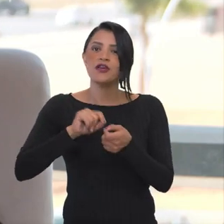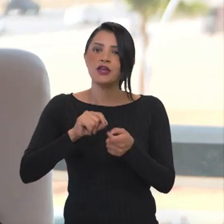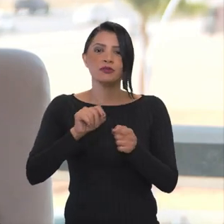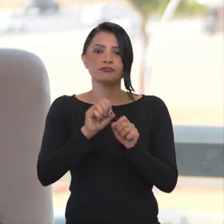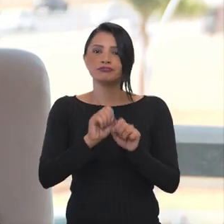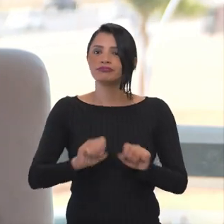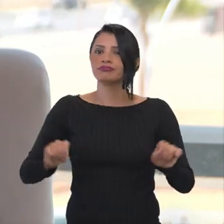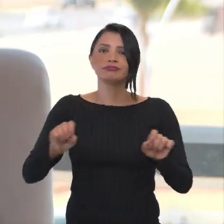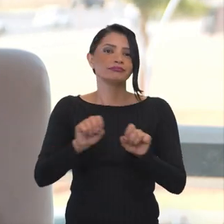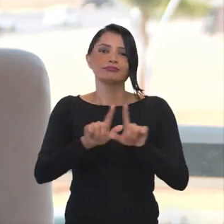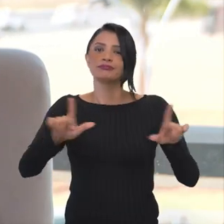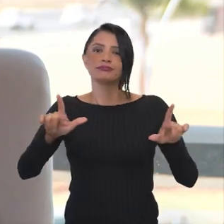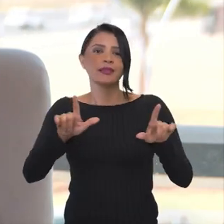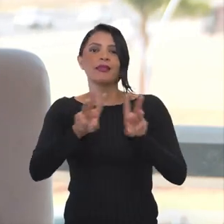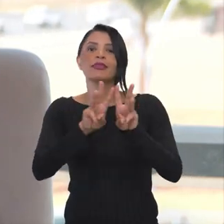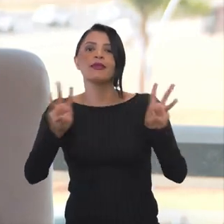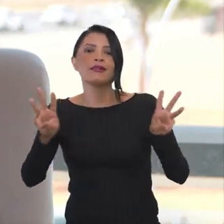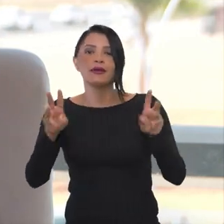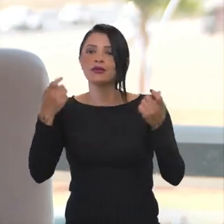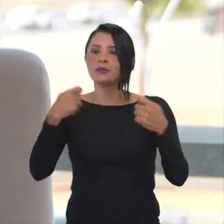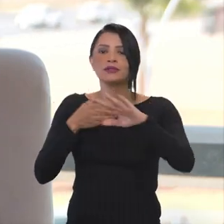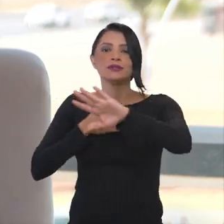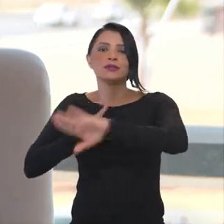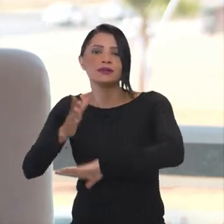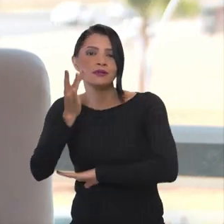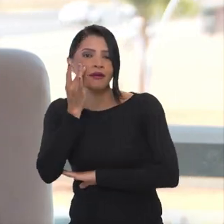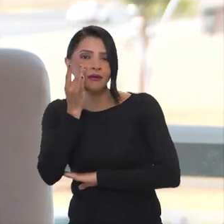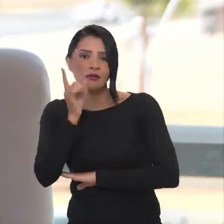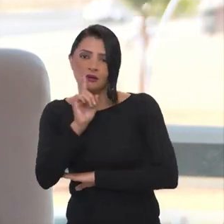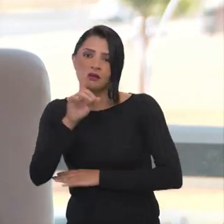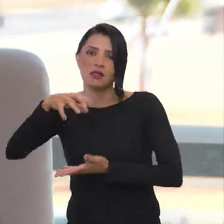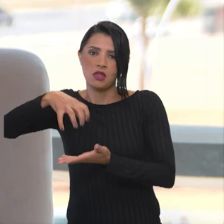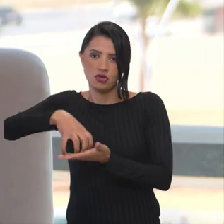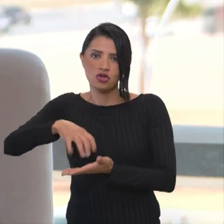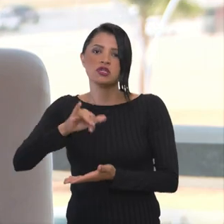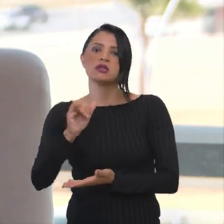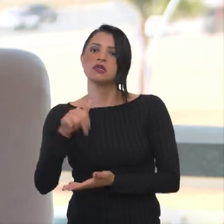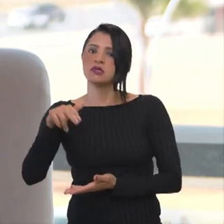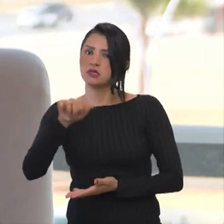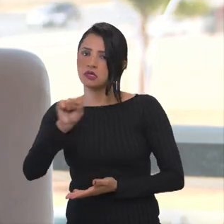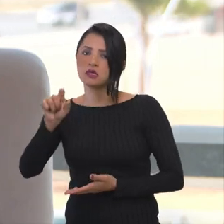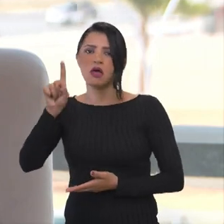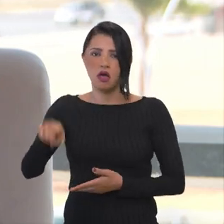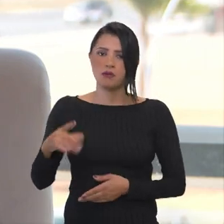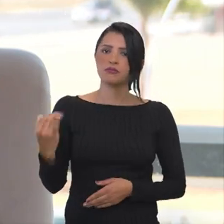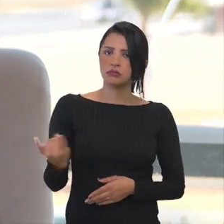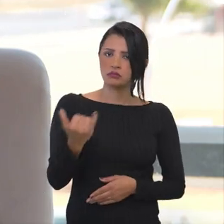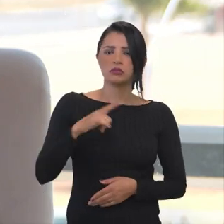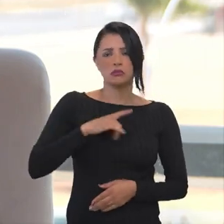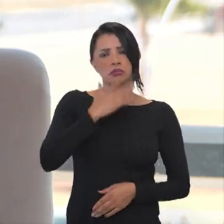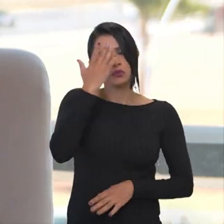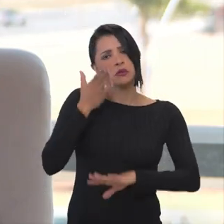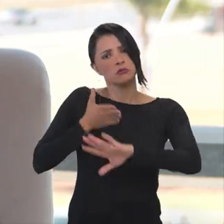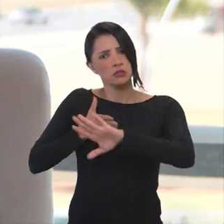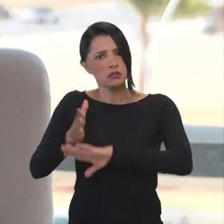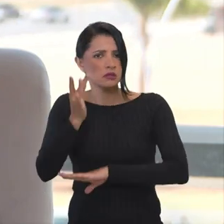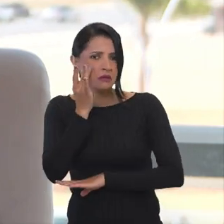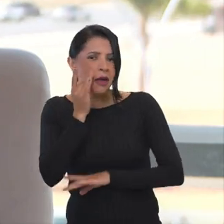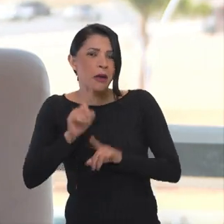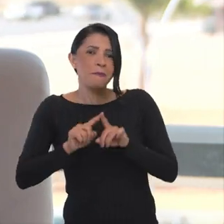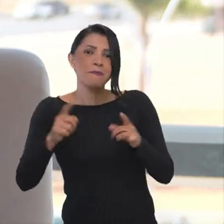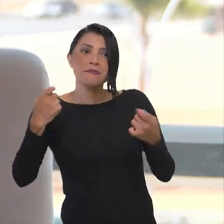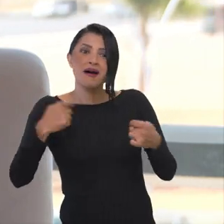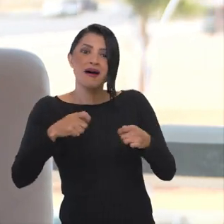feitos totalmente eletrônicos. A pessoa não precisa mais ir a uma agência do INSS. É claro que as agências são super importantes. Ainda tem muita gente que precisa ir até a uma